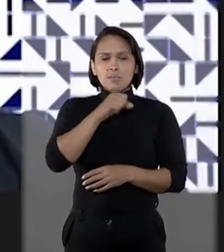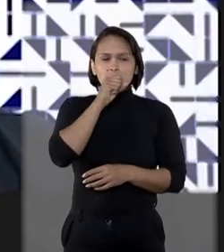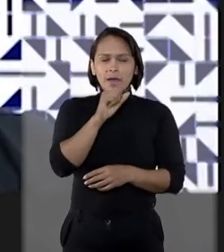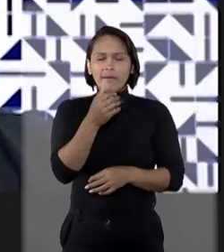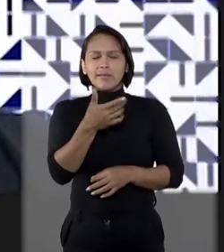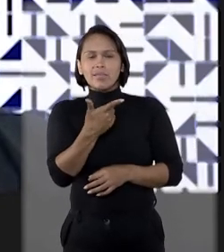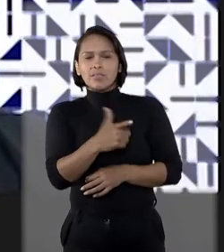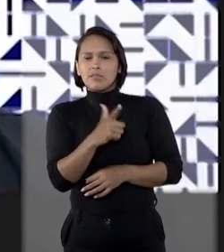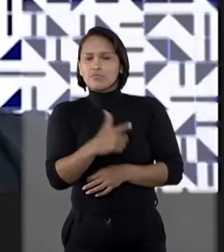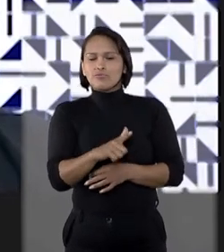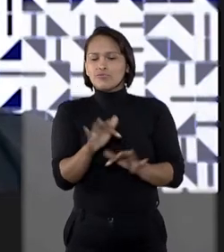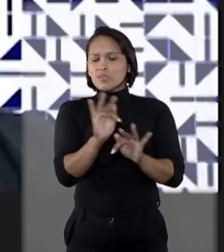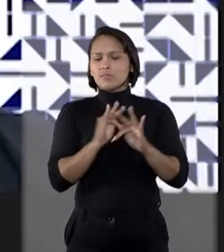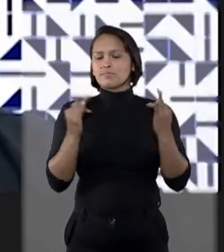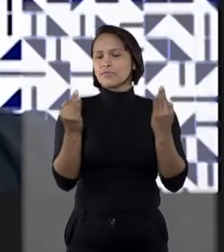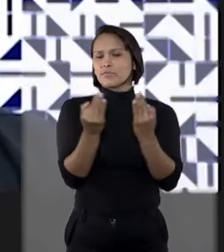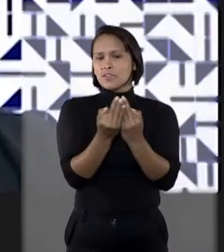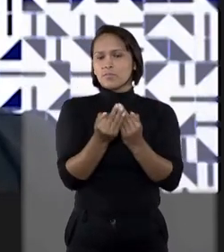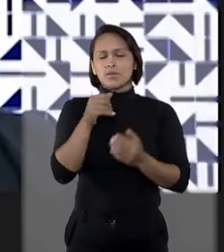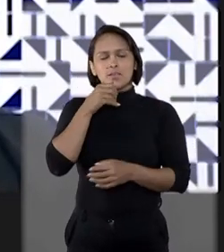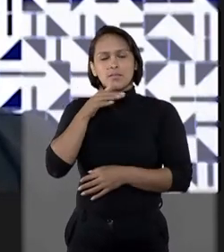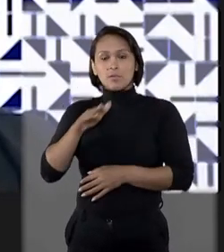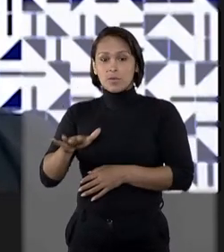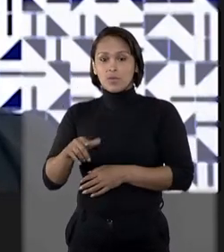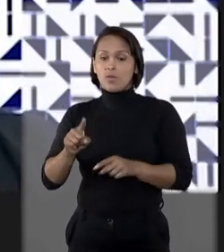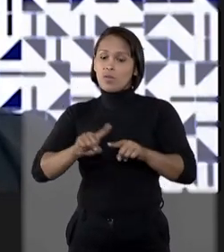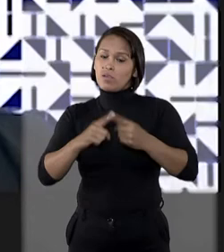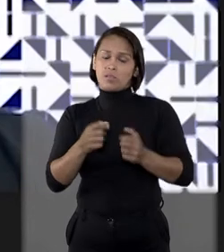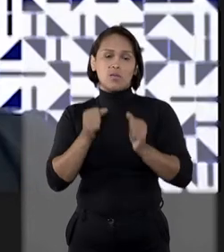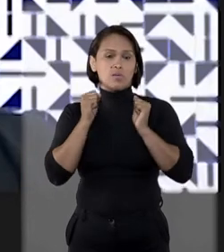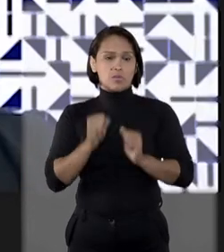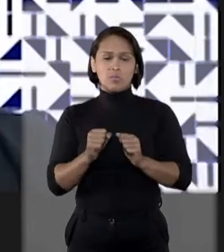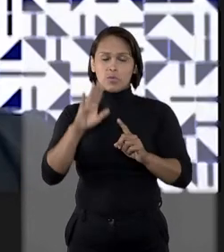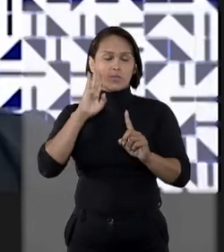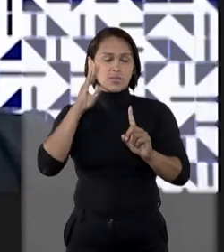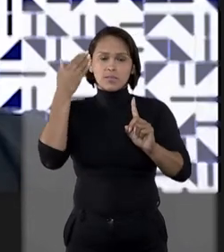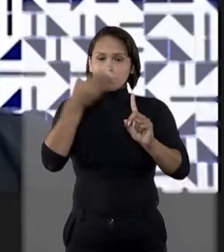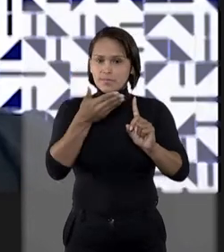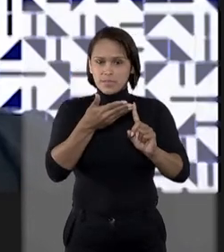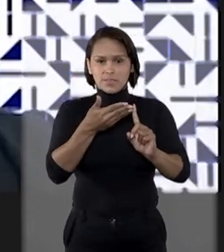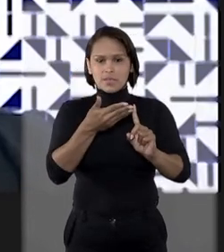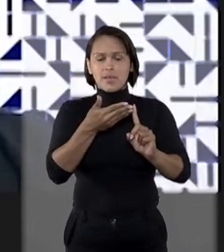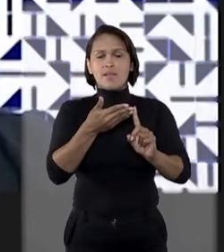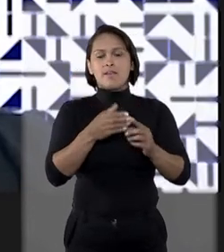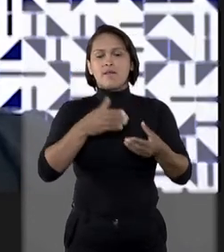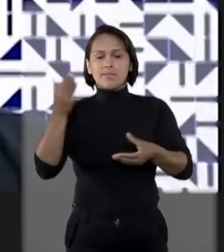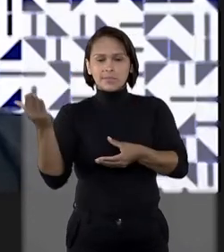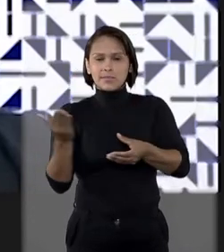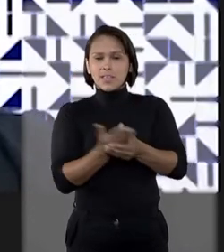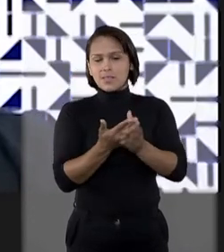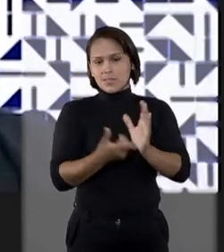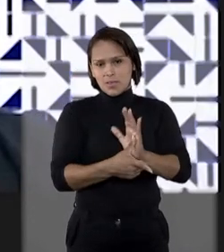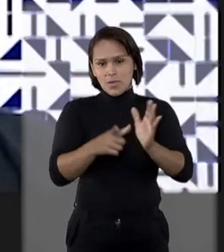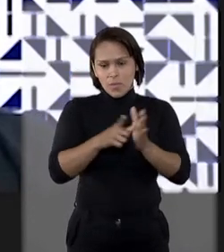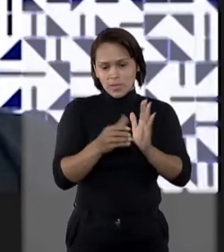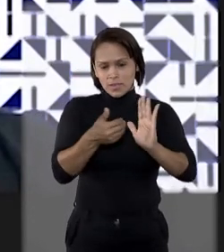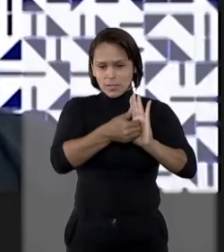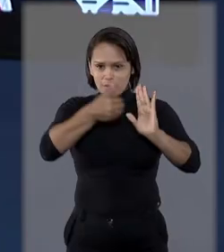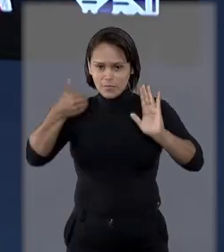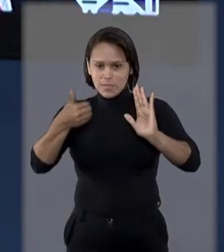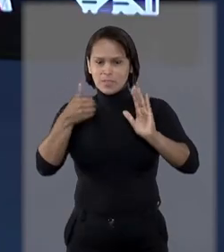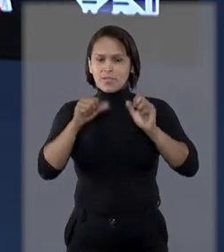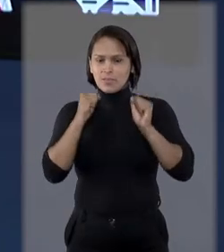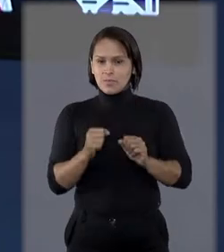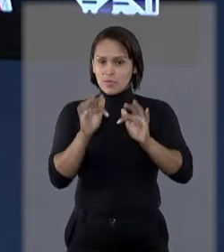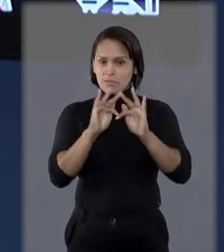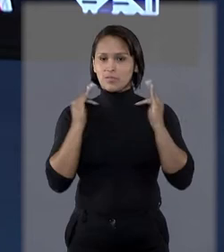relação jurídica de poder familiar com o menor. Por isso, não poderia ser réu na ação em que se pretendia decretar a destituição